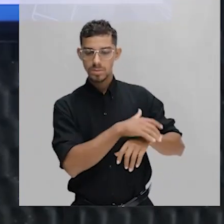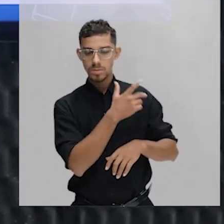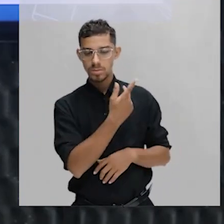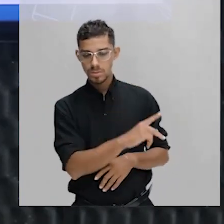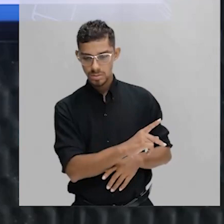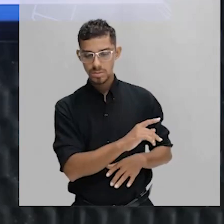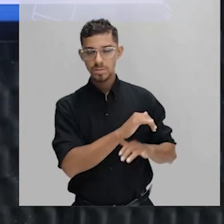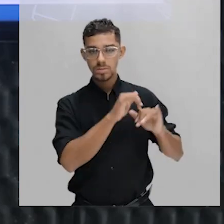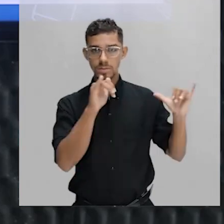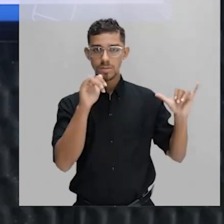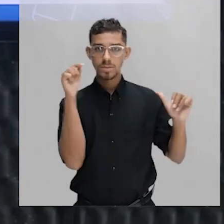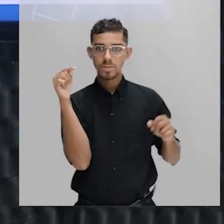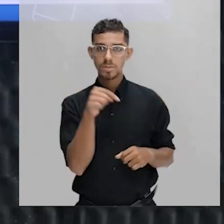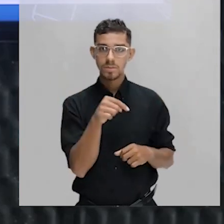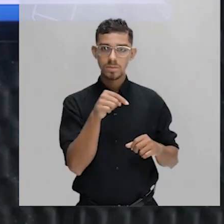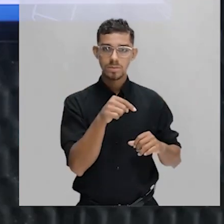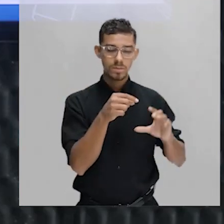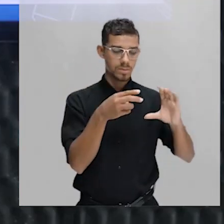genética.